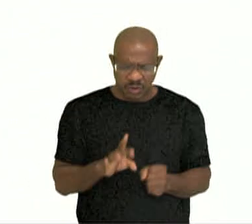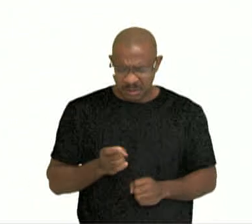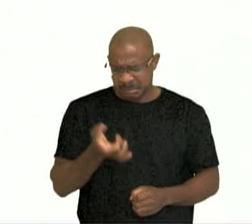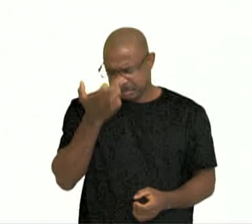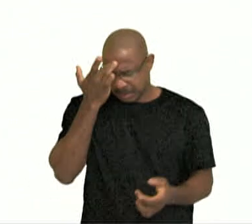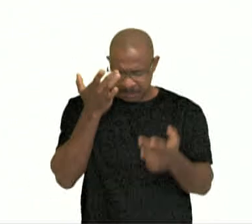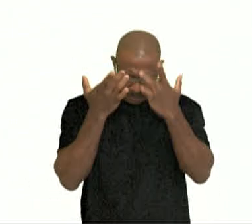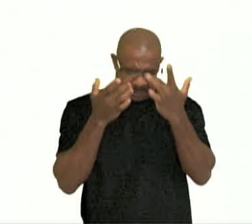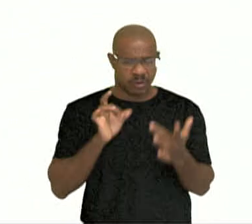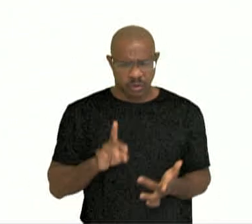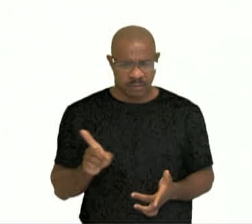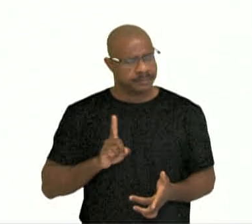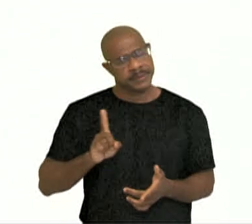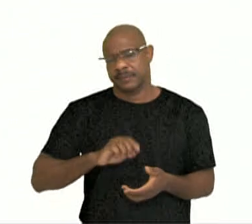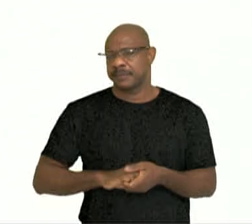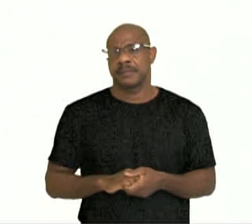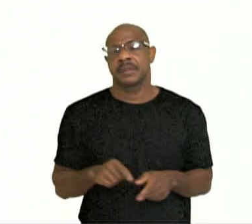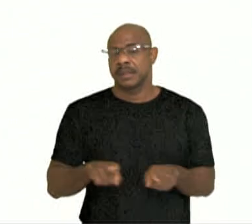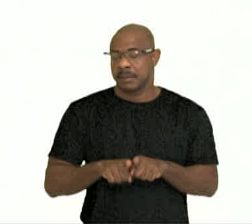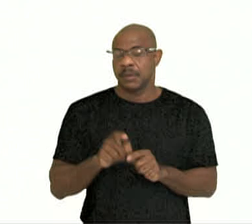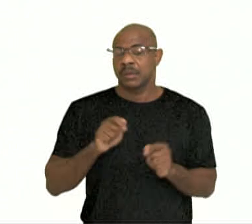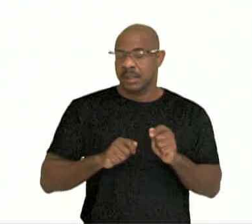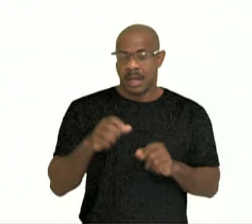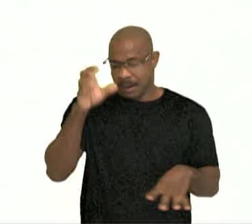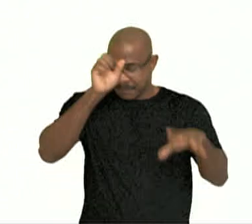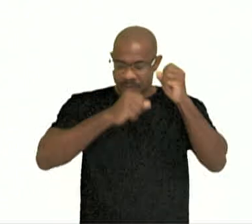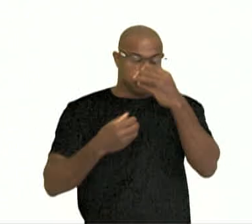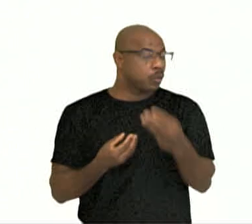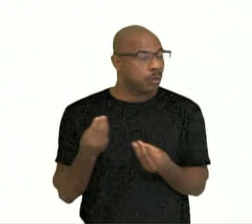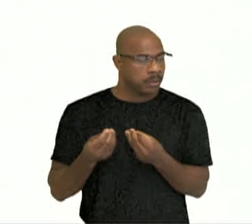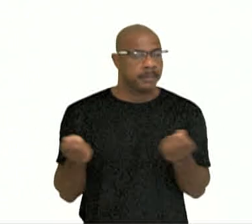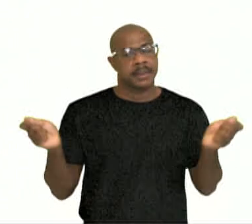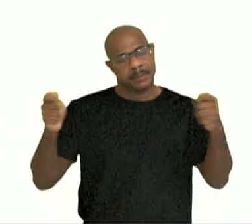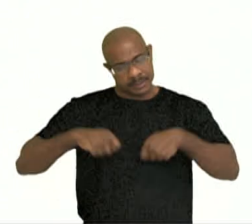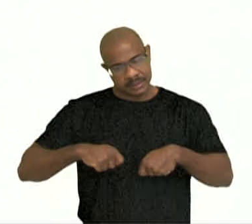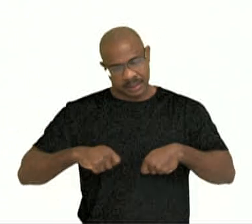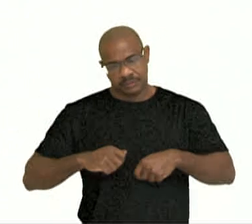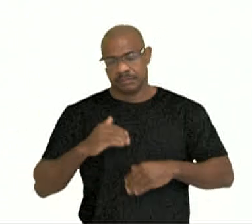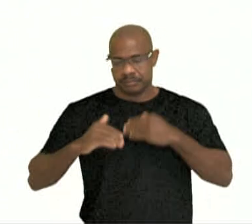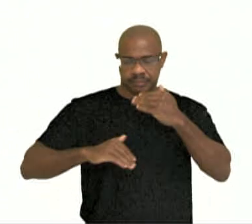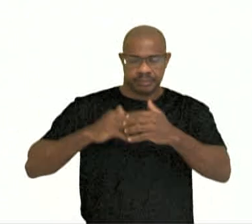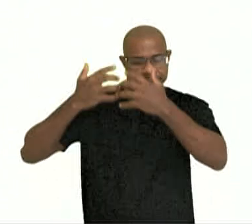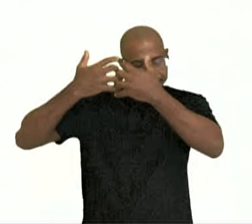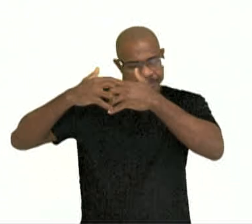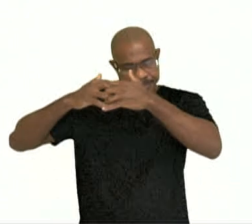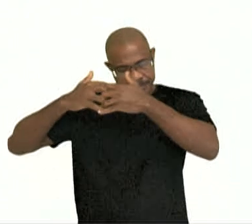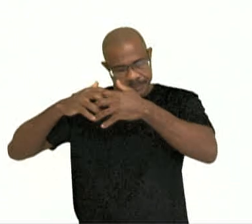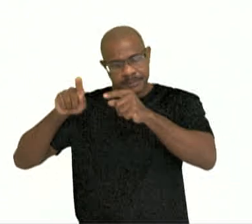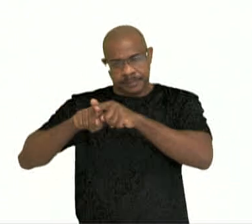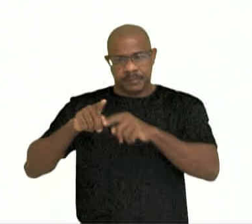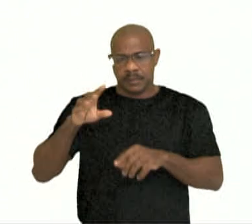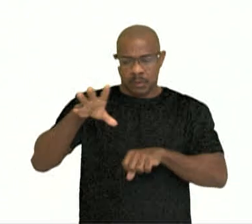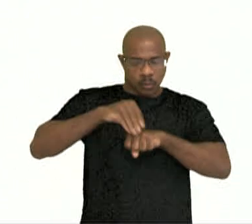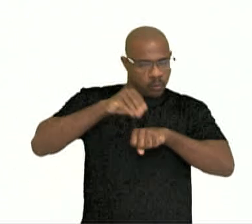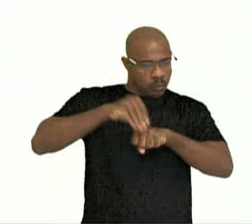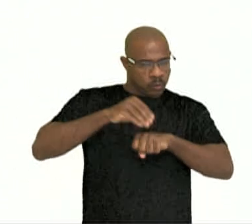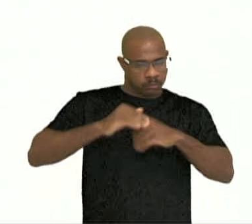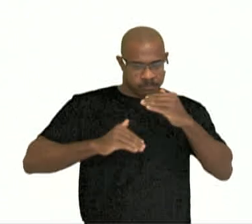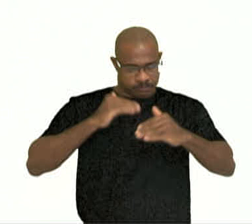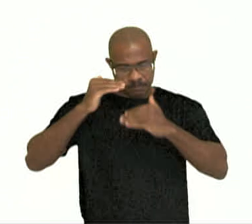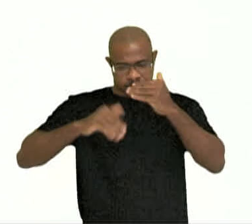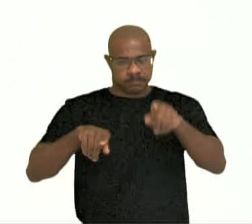memorização, mas pela capacidade de envolvimento nos mecanismos de construção do conhecimento,